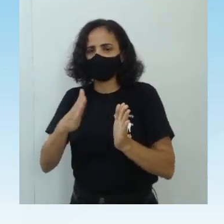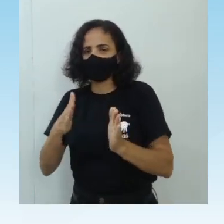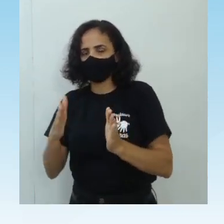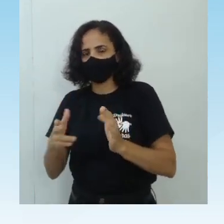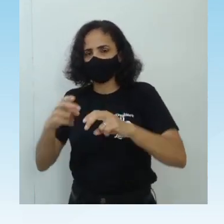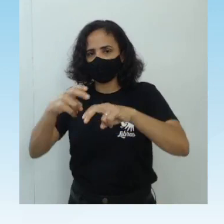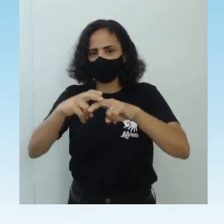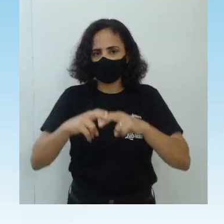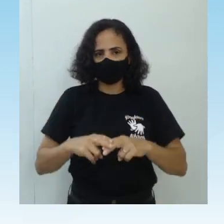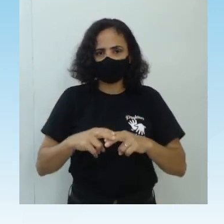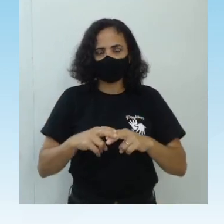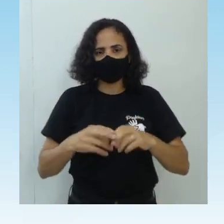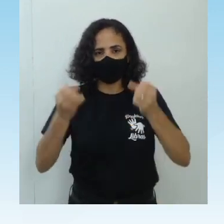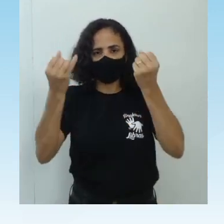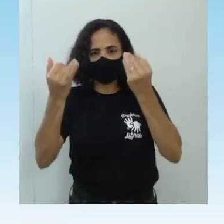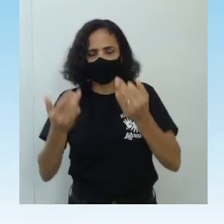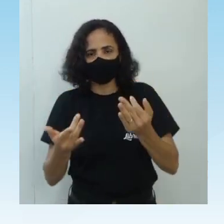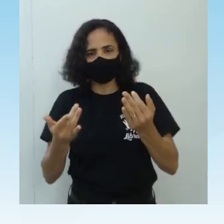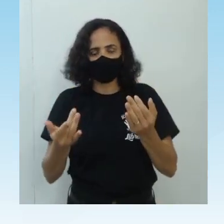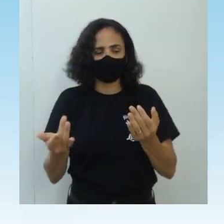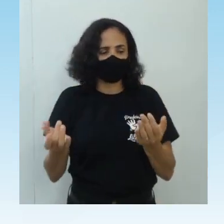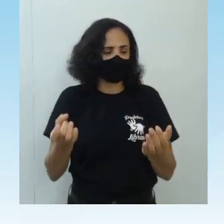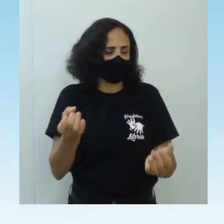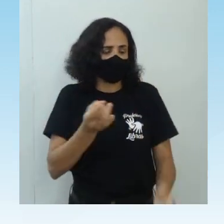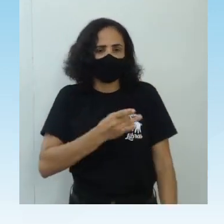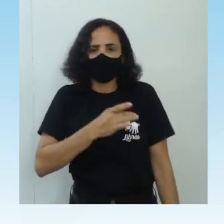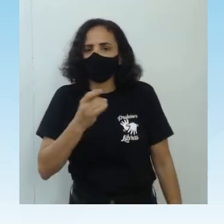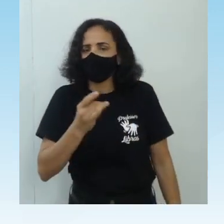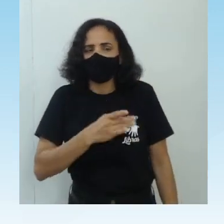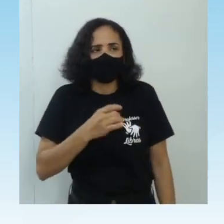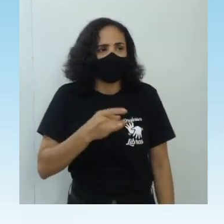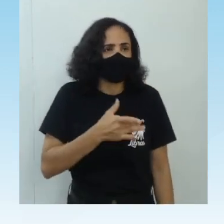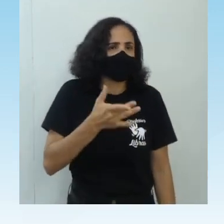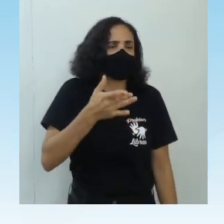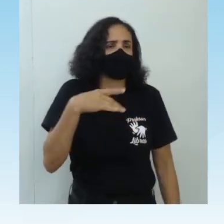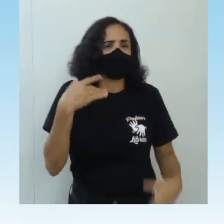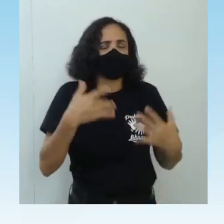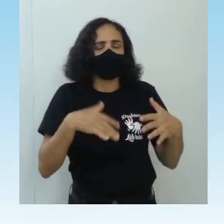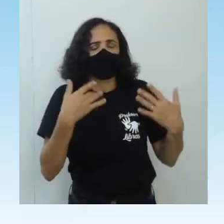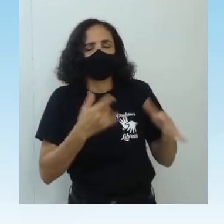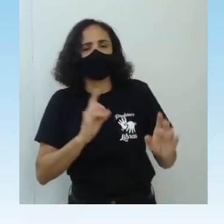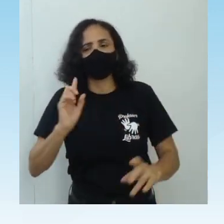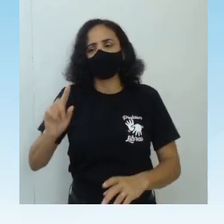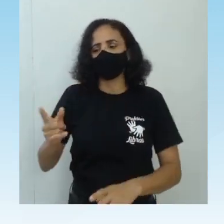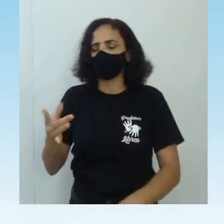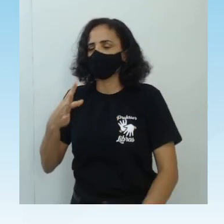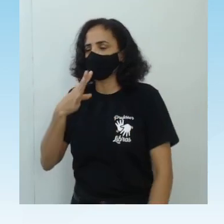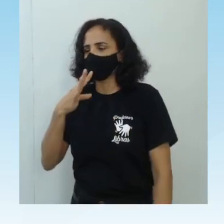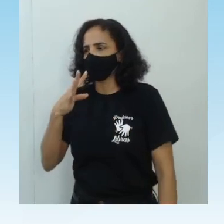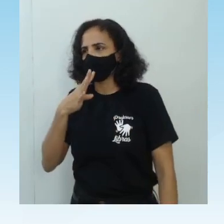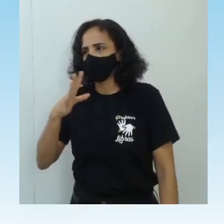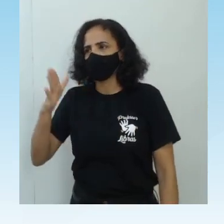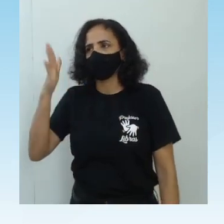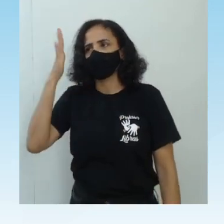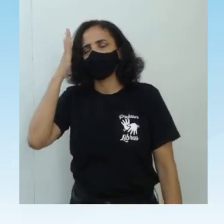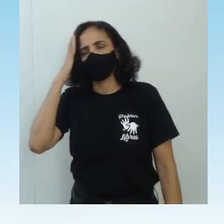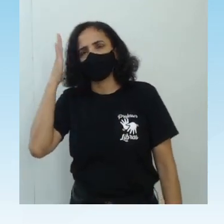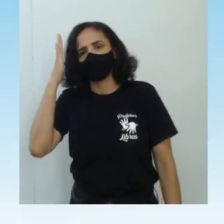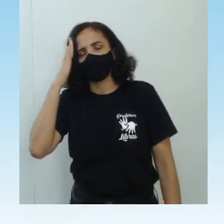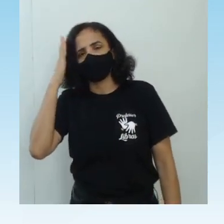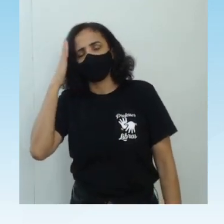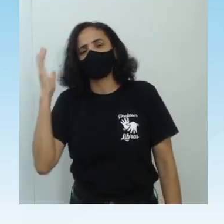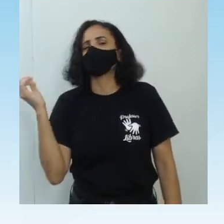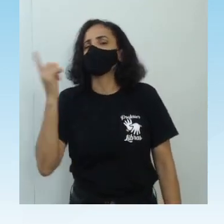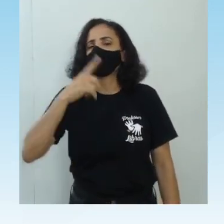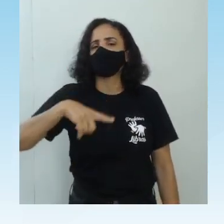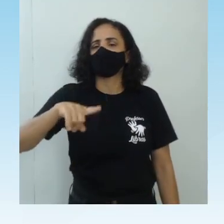questões de se tornar o medo, o desconhecido, conhecido, ou até mesmo compreensível para as